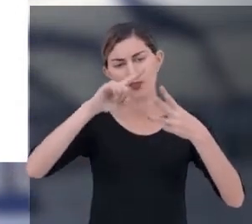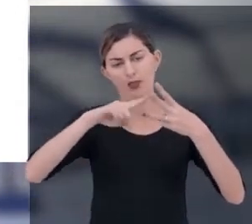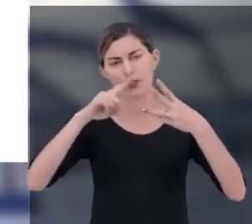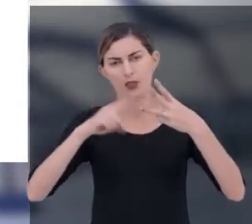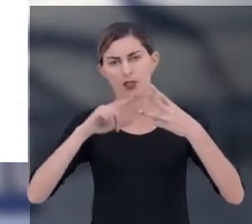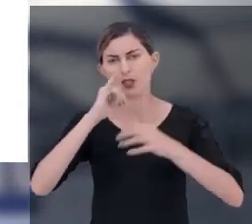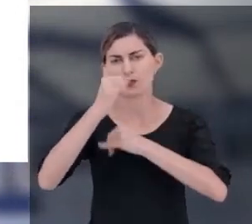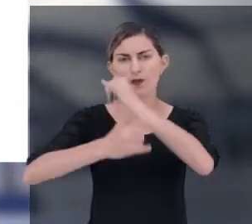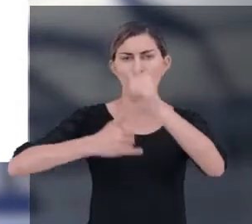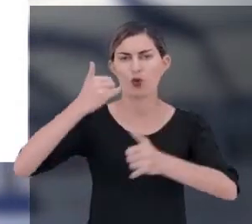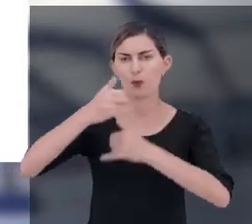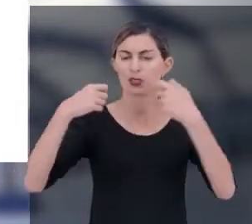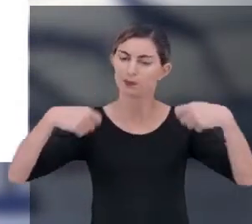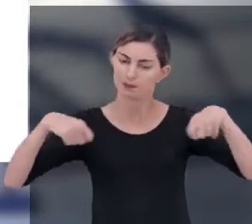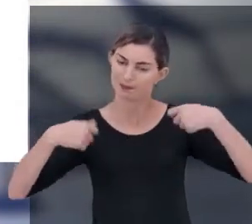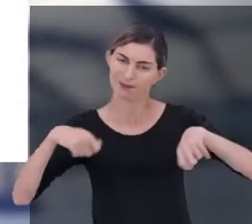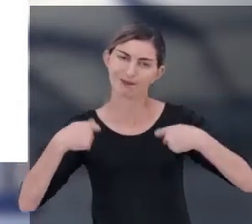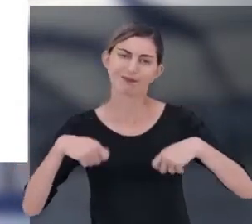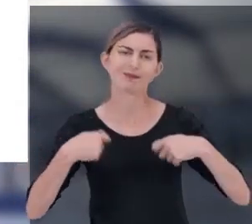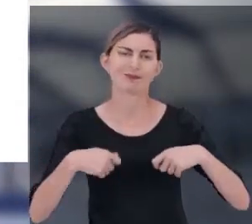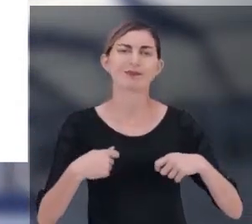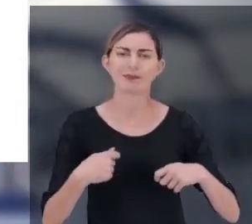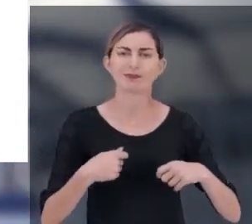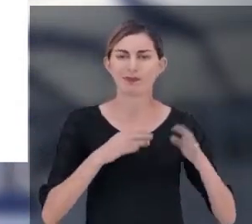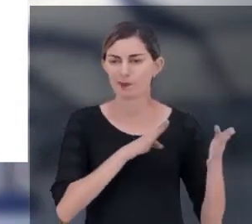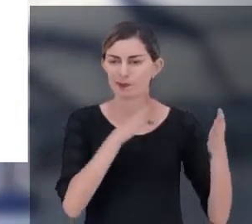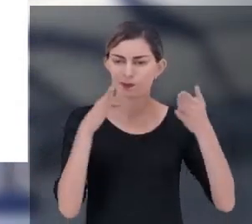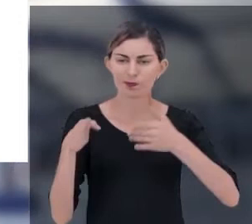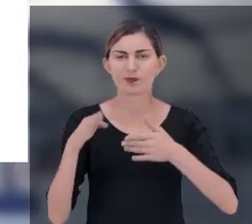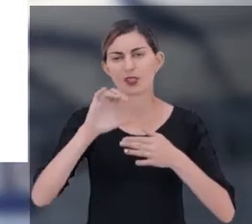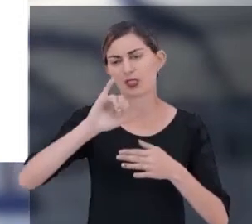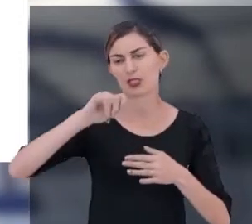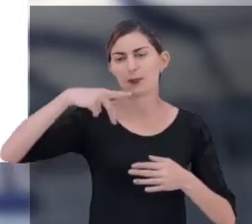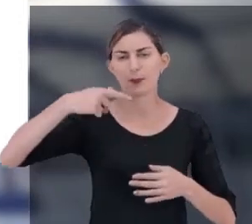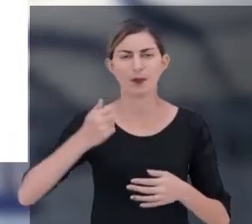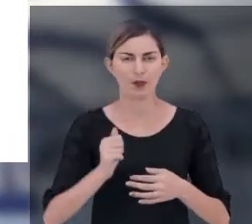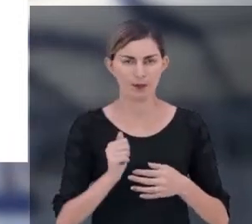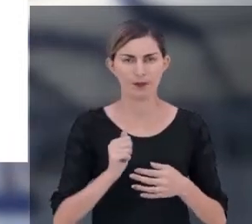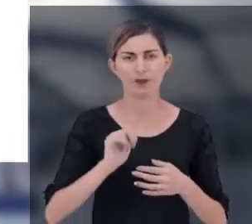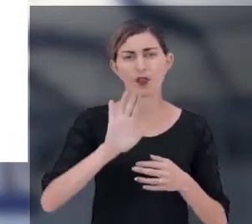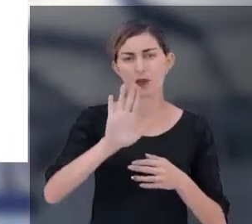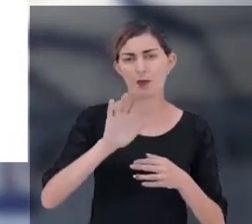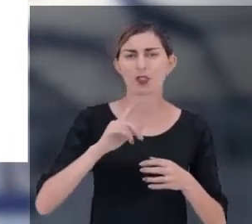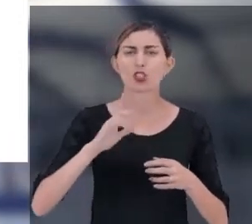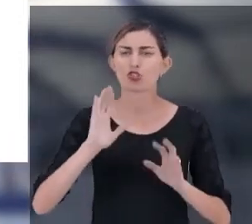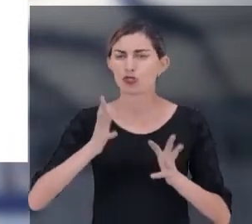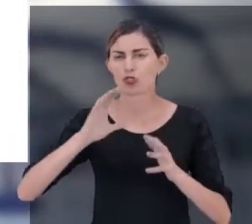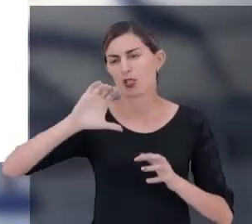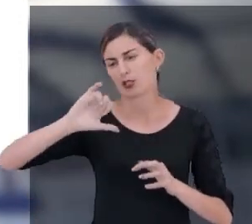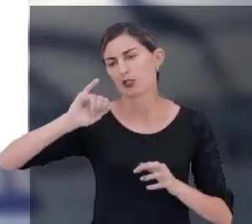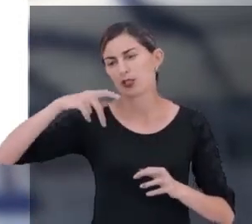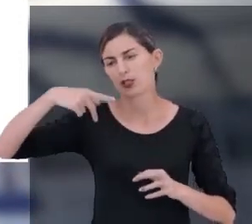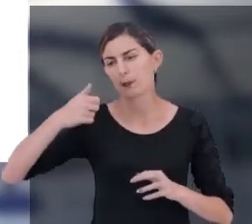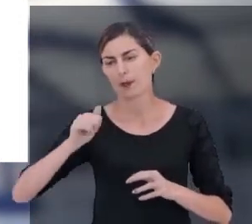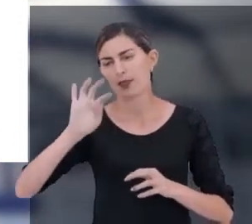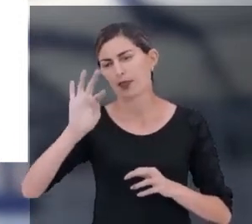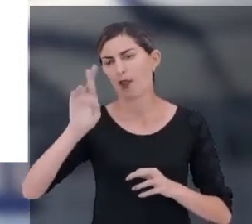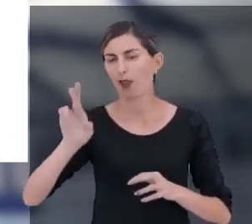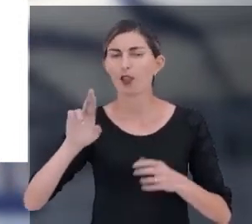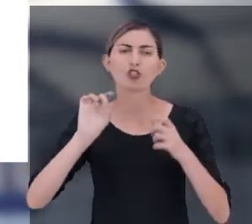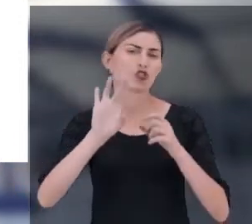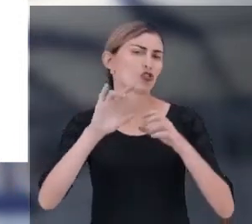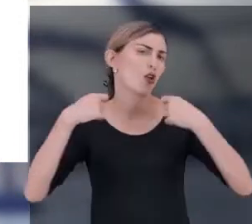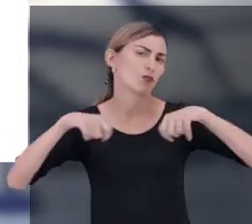três informações são necessárias para o dimensionamento da SIPA. Já para se dimensionar uma SIPA-TR,